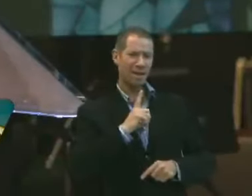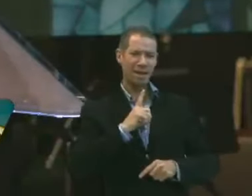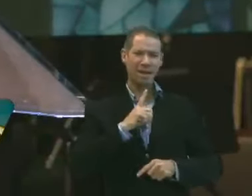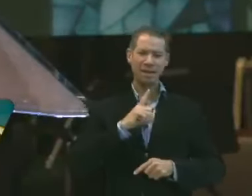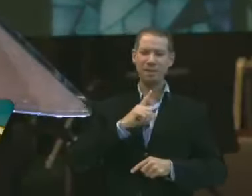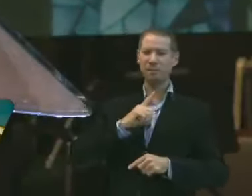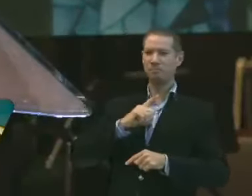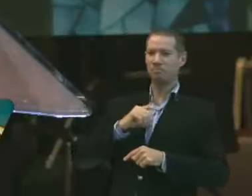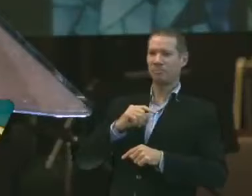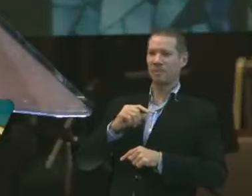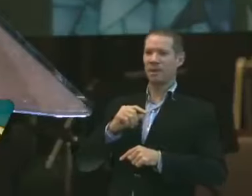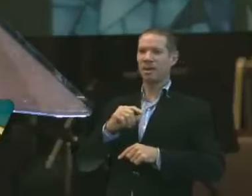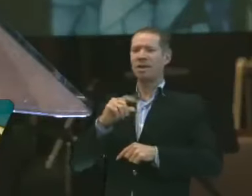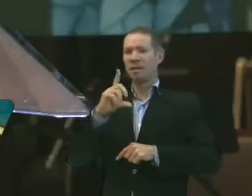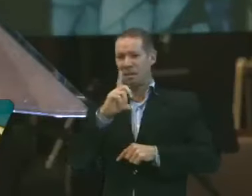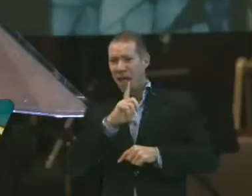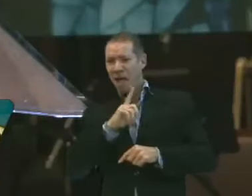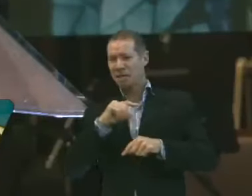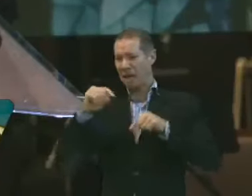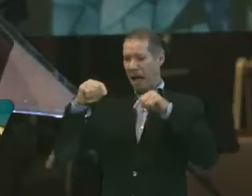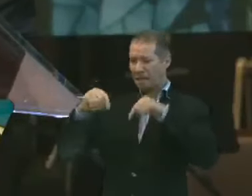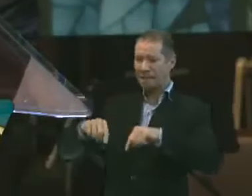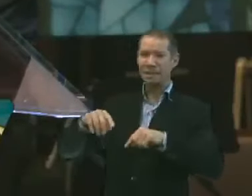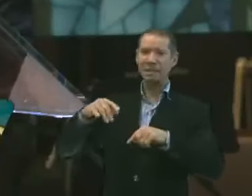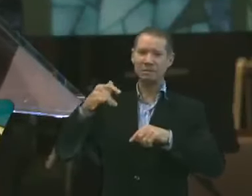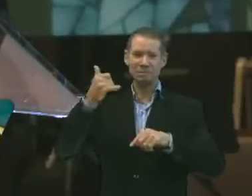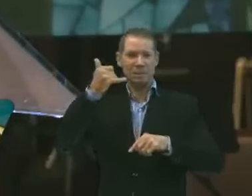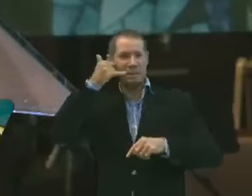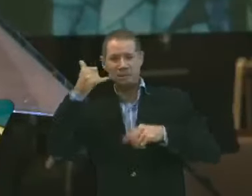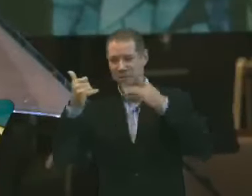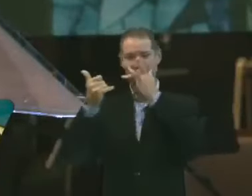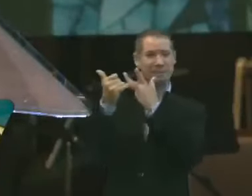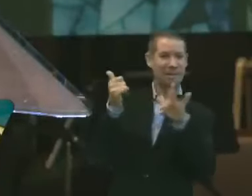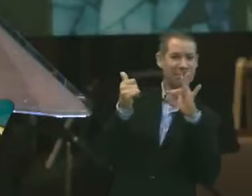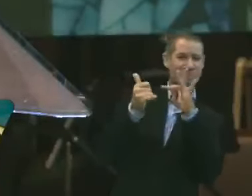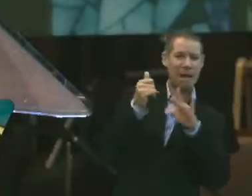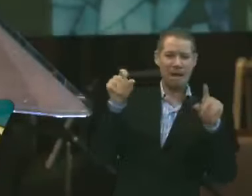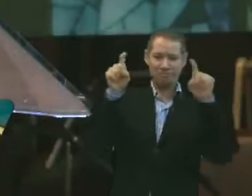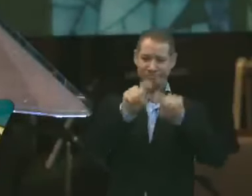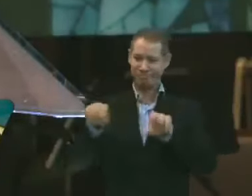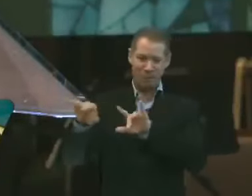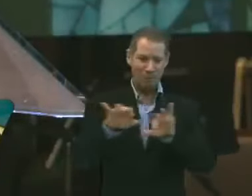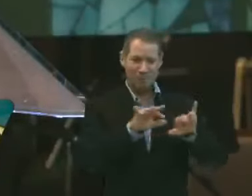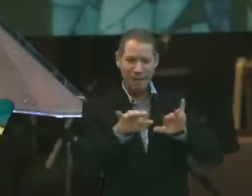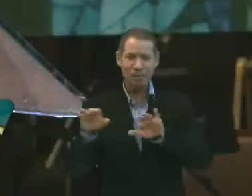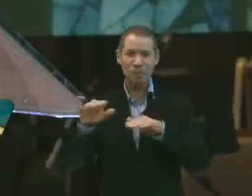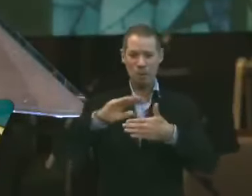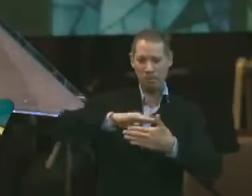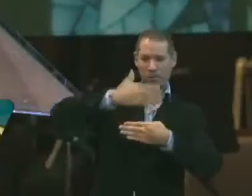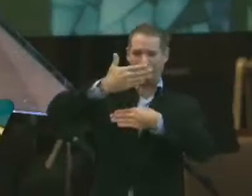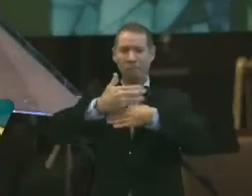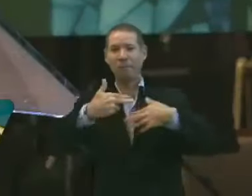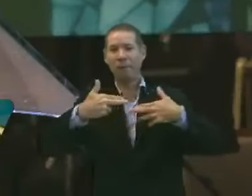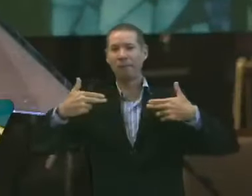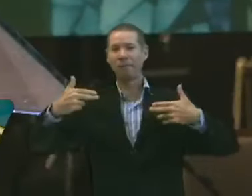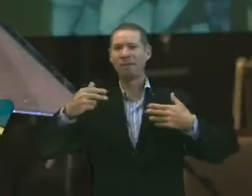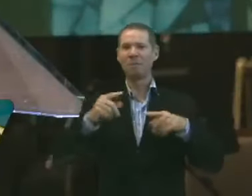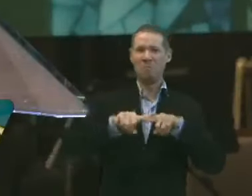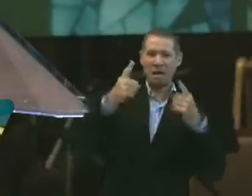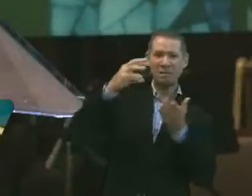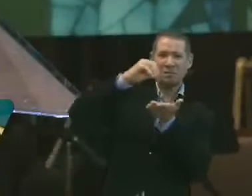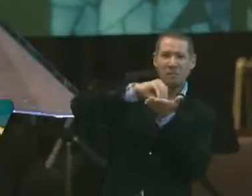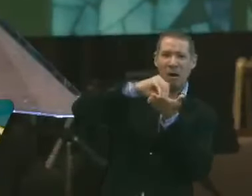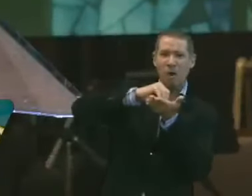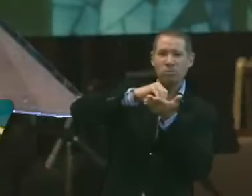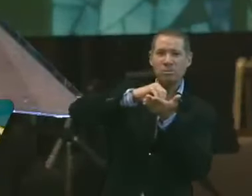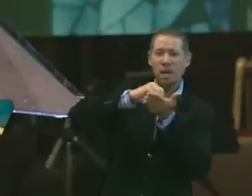Você tem a Bíblia aqui. Você tem a Bíblia no celular. Você tem a Bíblia no computador. Mas você pouco se envolve. Com as promessas de Deus.